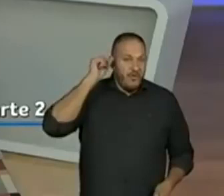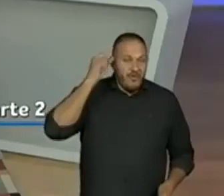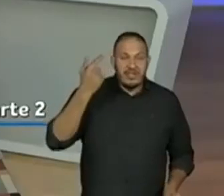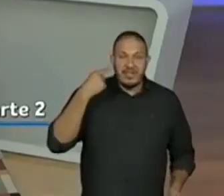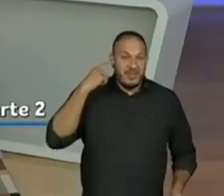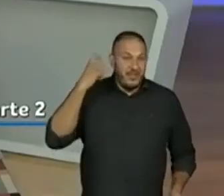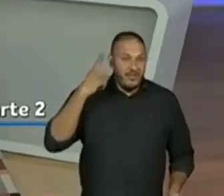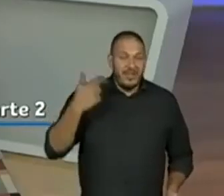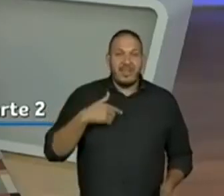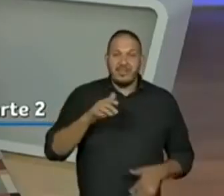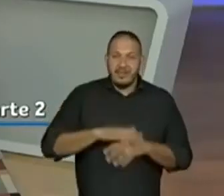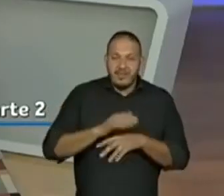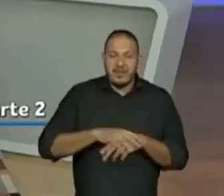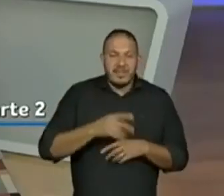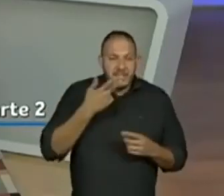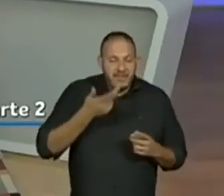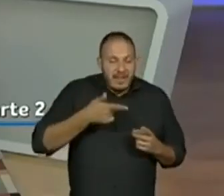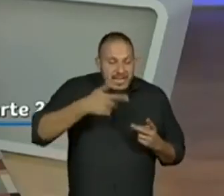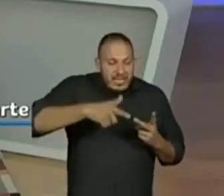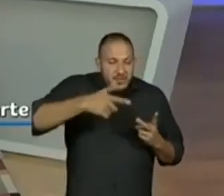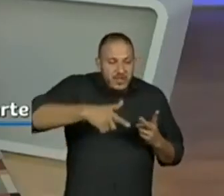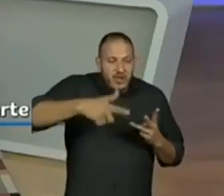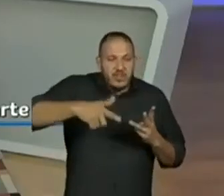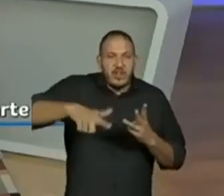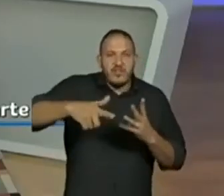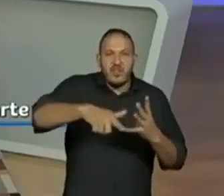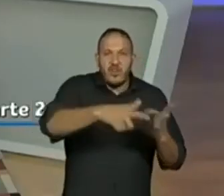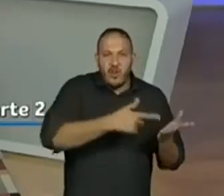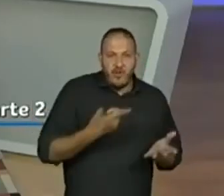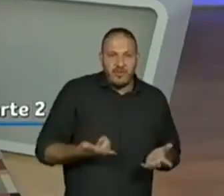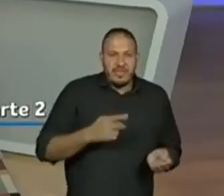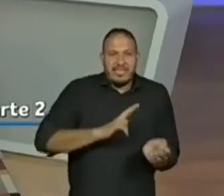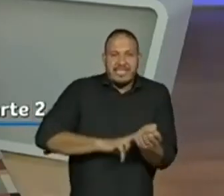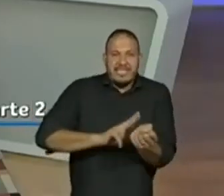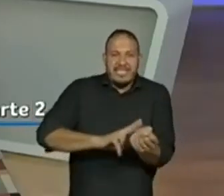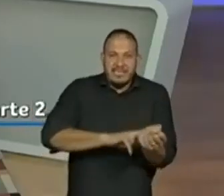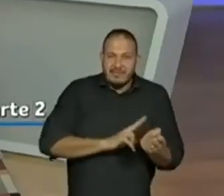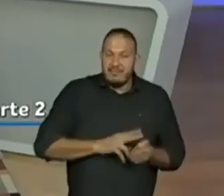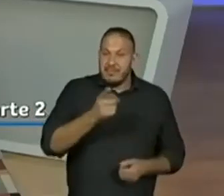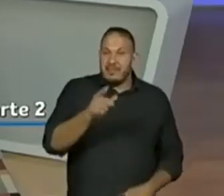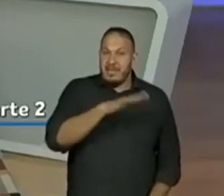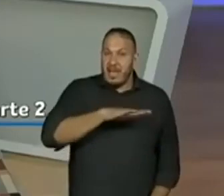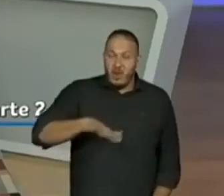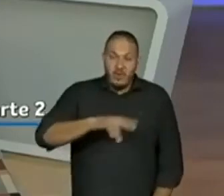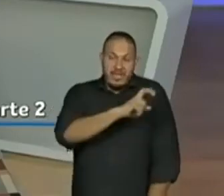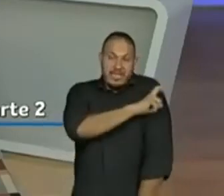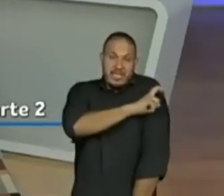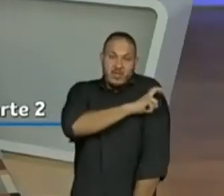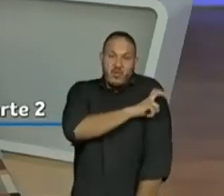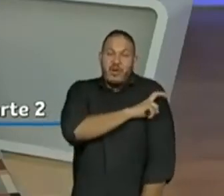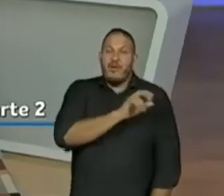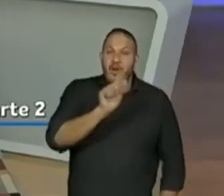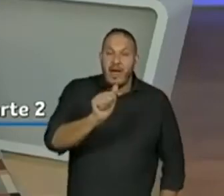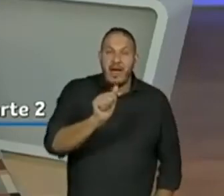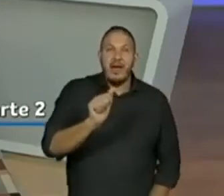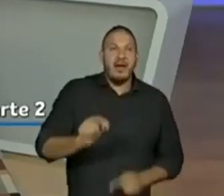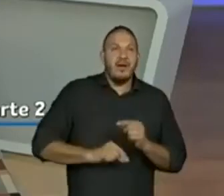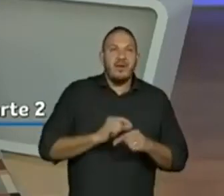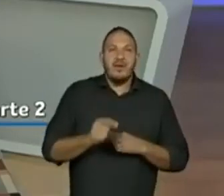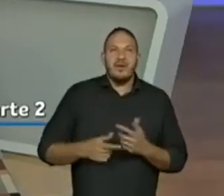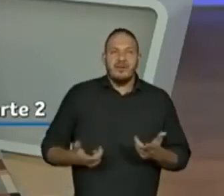do jogo da repetição, do ritmo. Alunos do quinto ano A, o som.